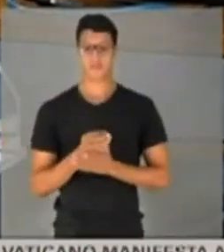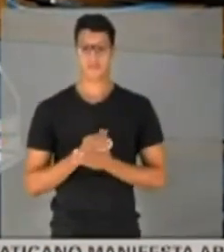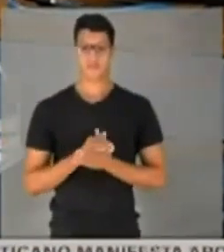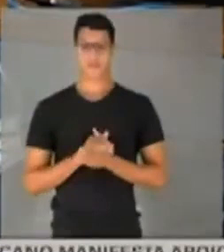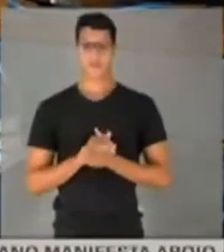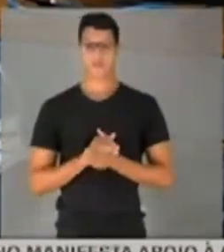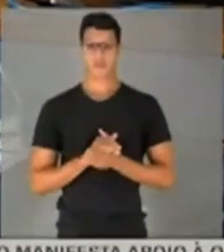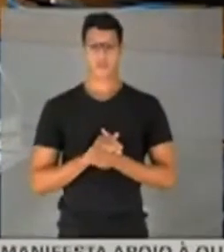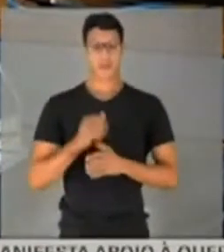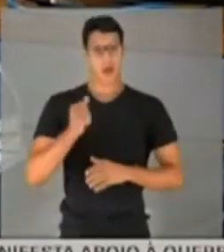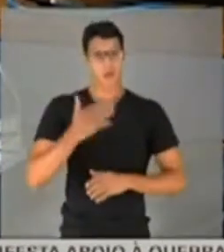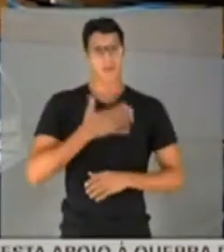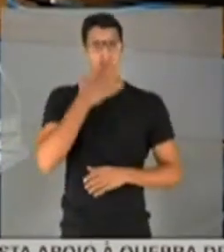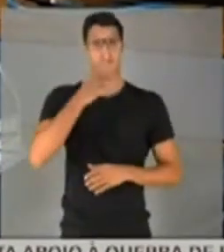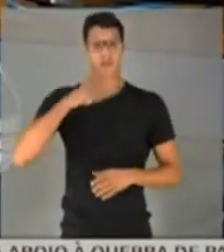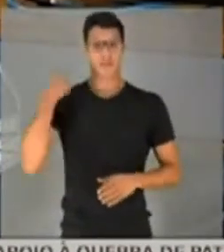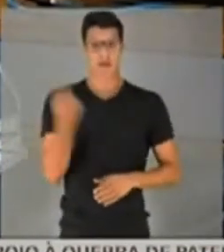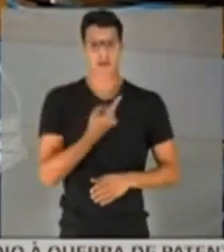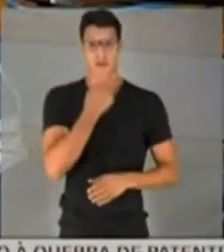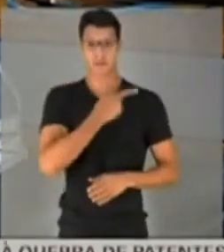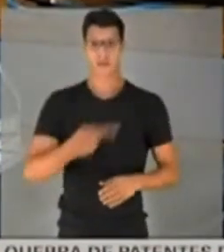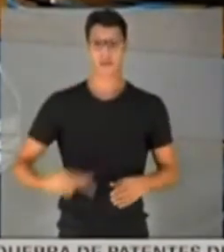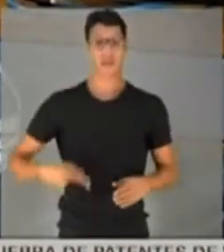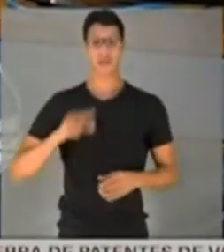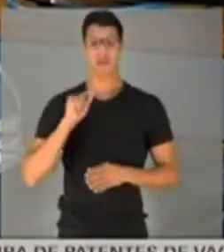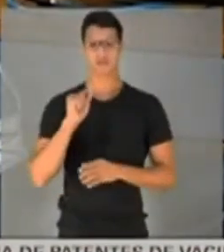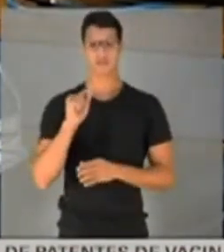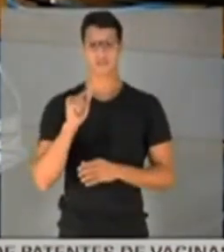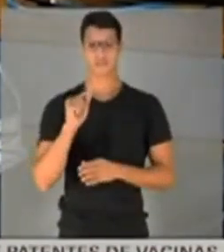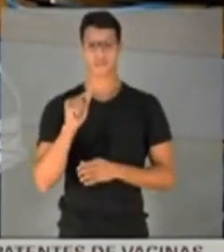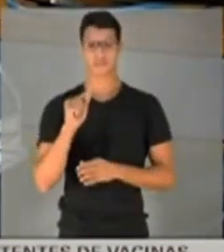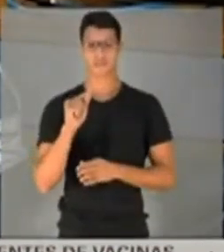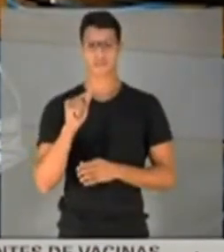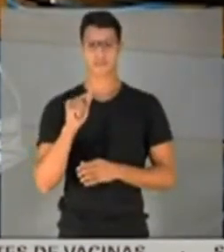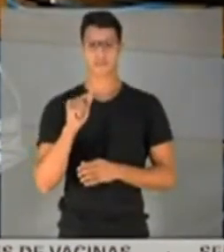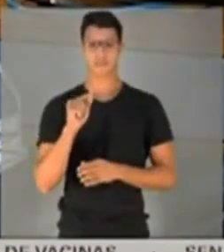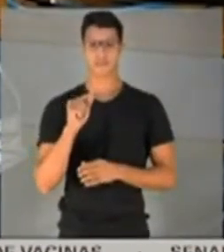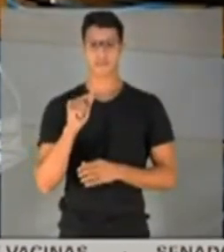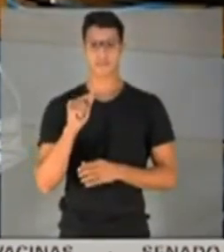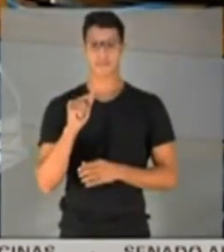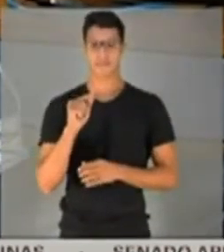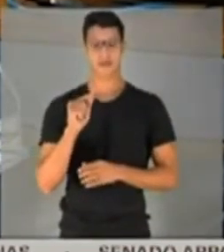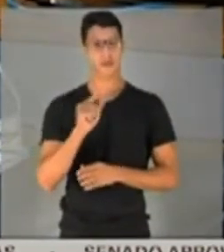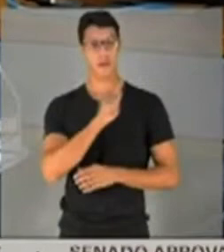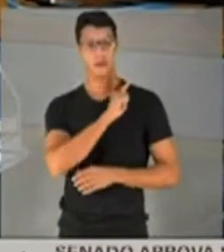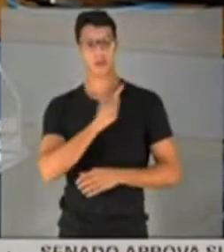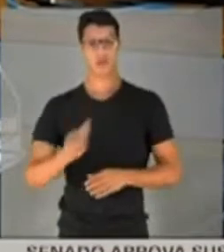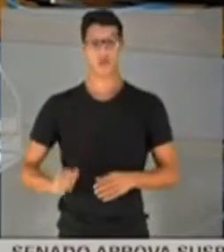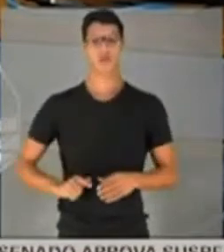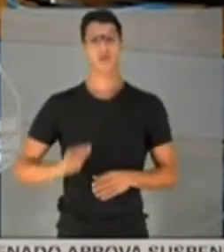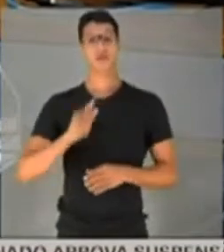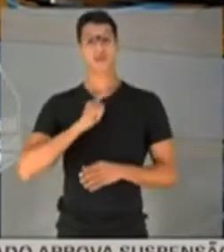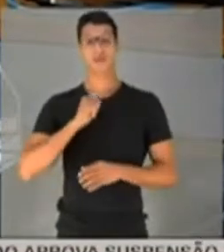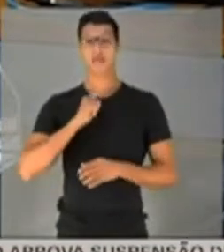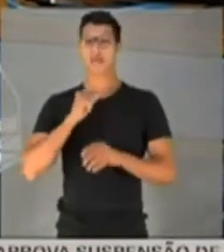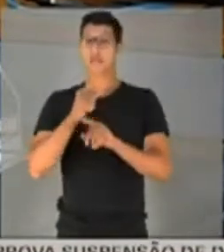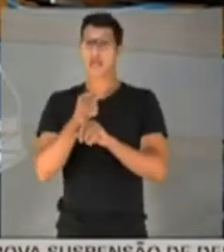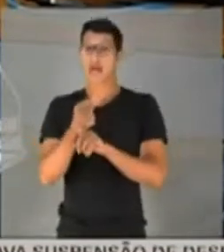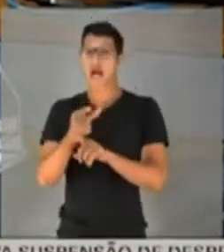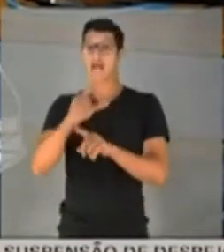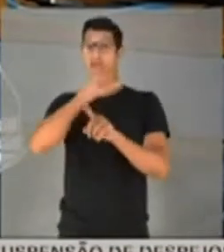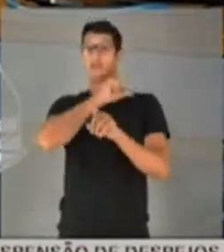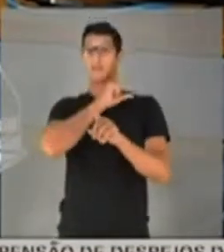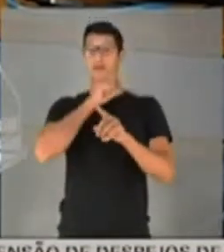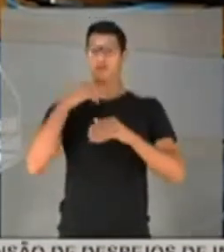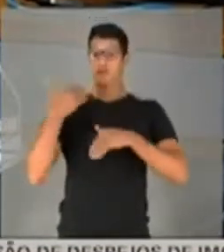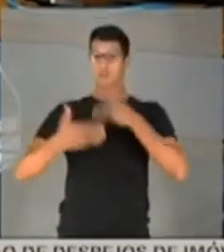Causa espanto para todos nós, presidente, que o governo tenha se antecipado nos